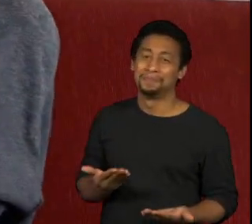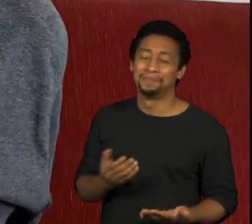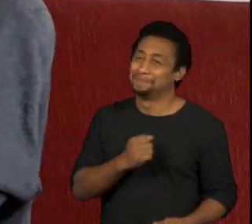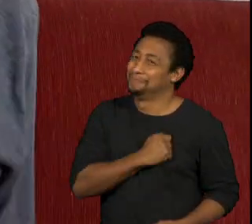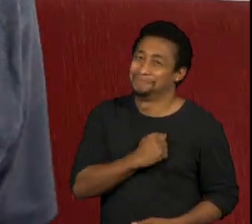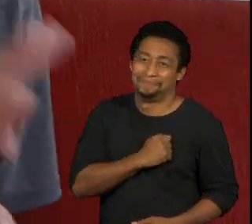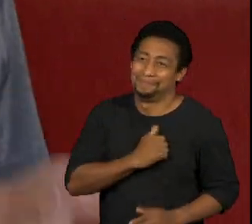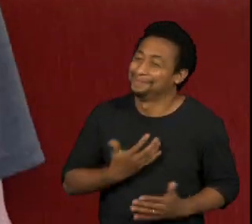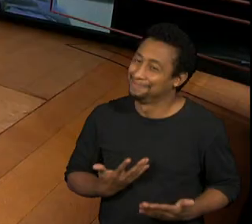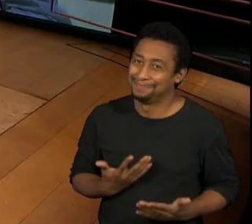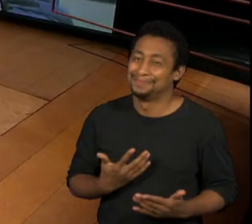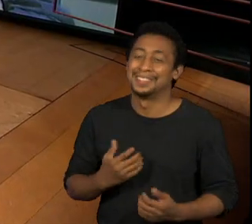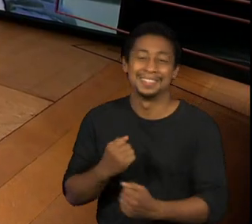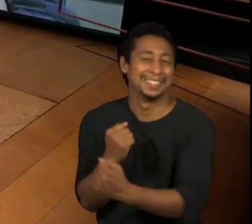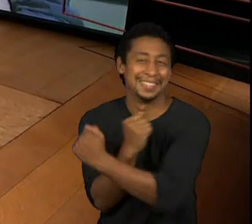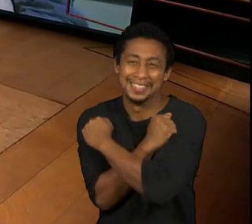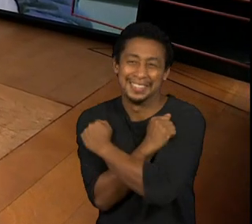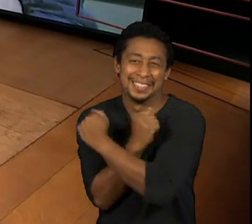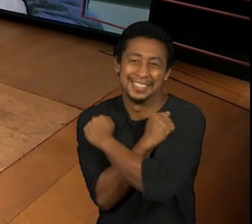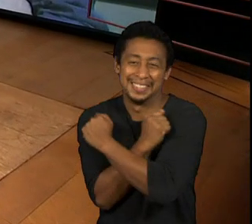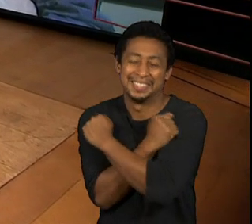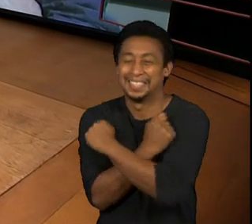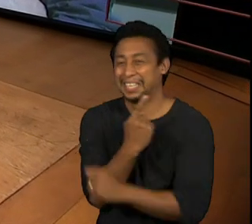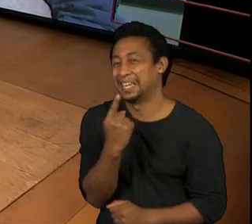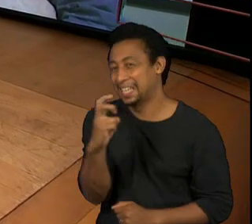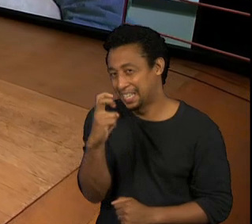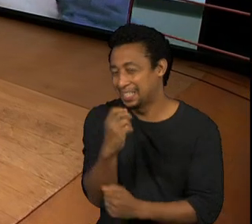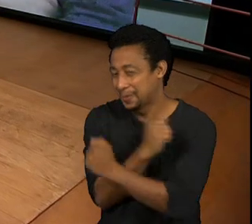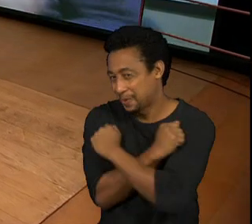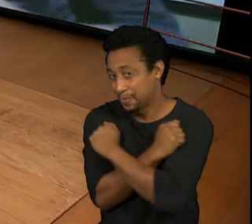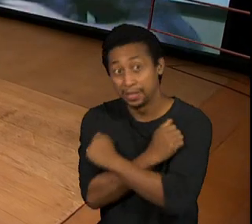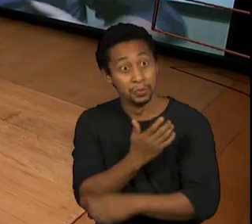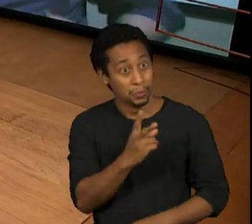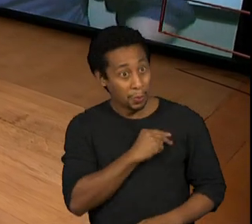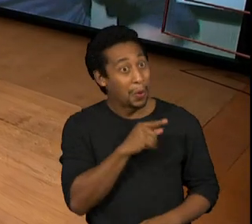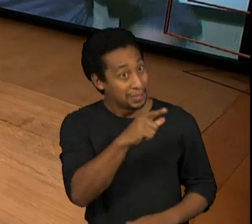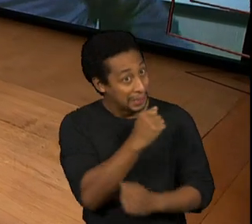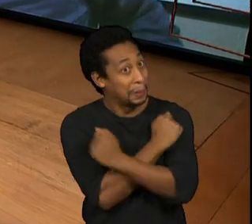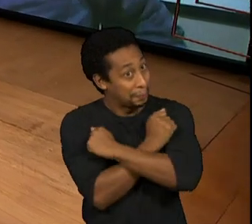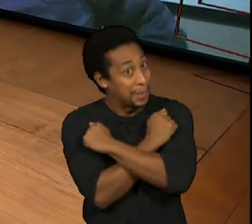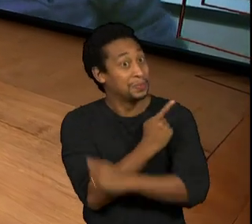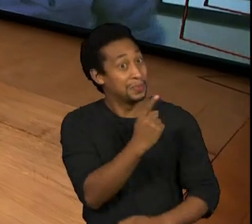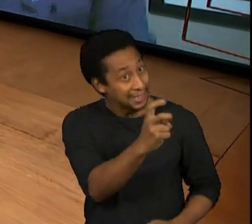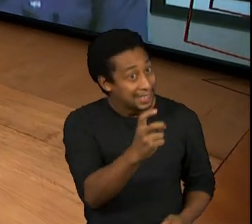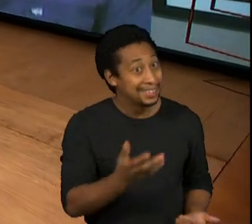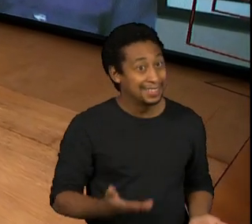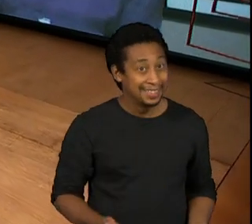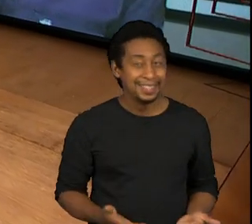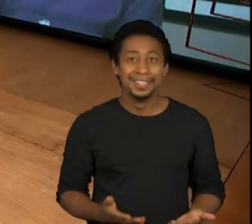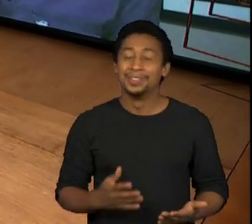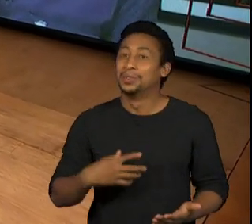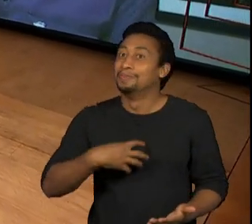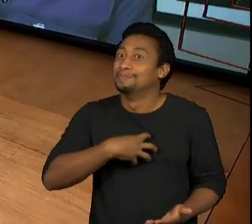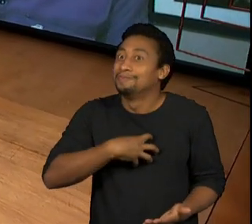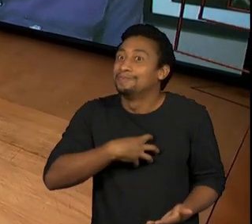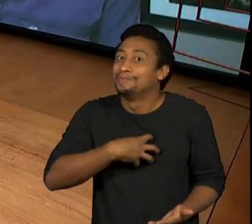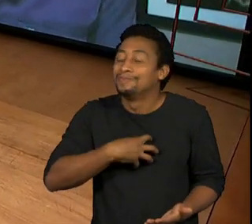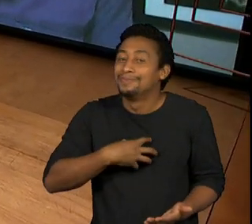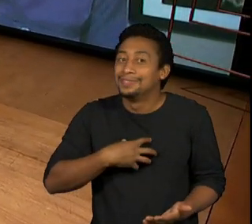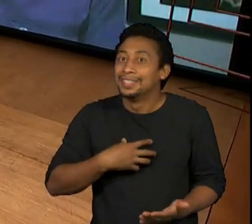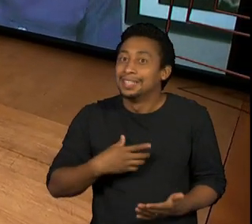15 abraços. 15 abraços para você. É assim, para a gente chorar mesmo, assim, ficar